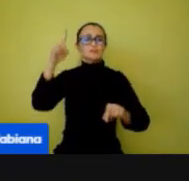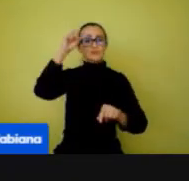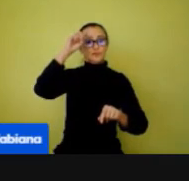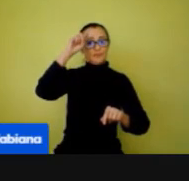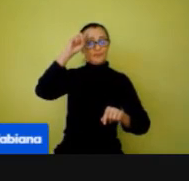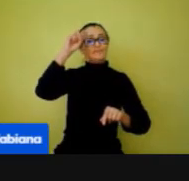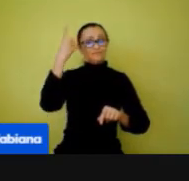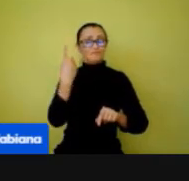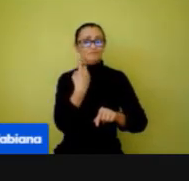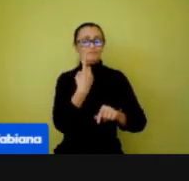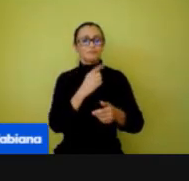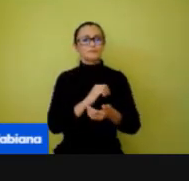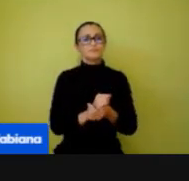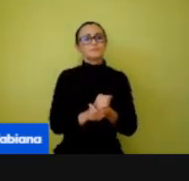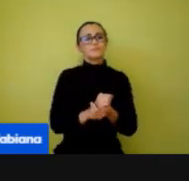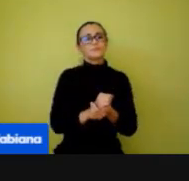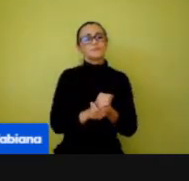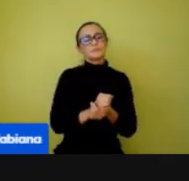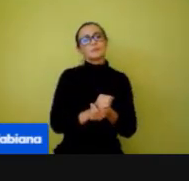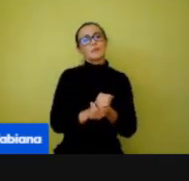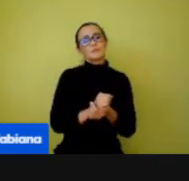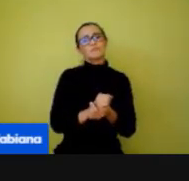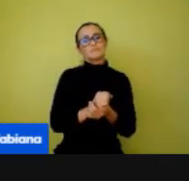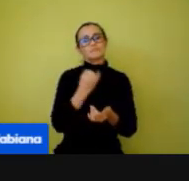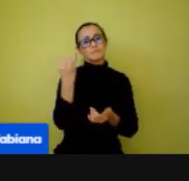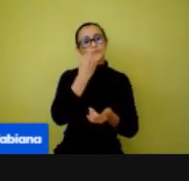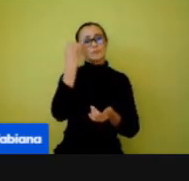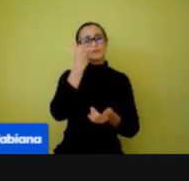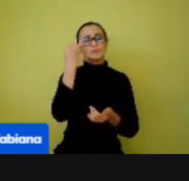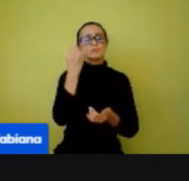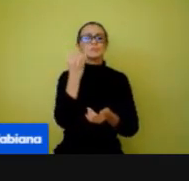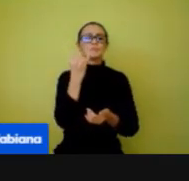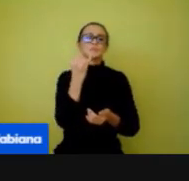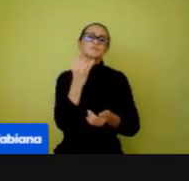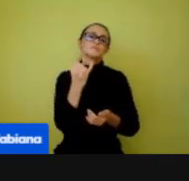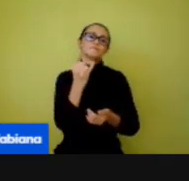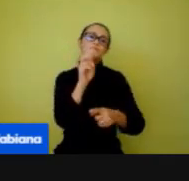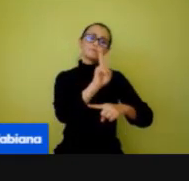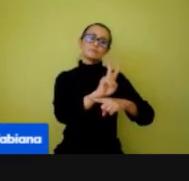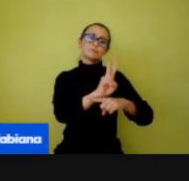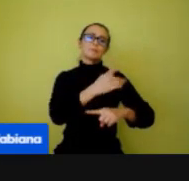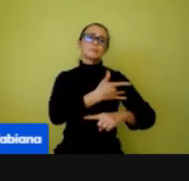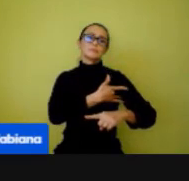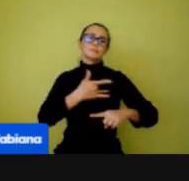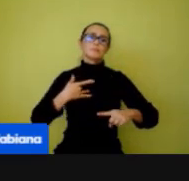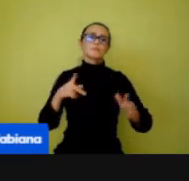professor, visando a sua própria saúde, certo? Próximo slide.